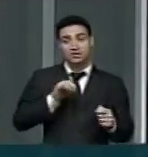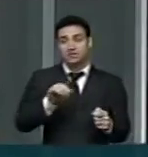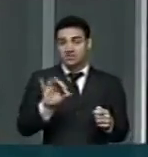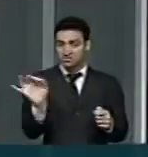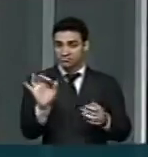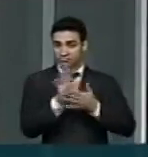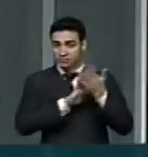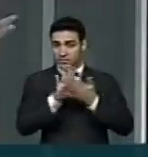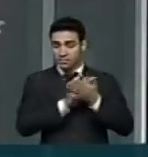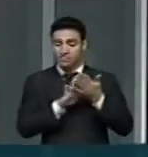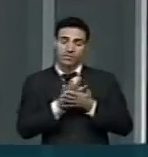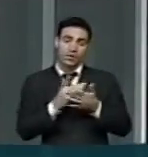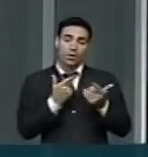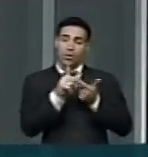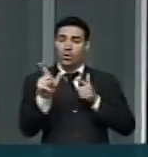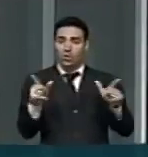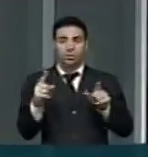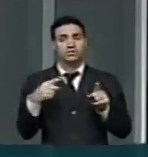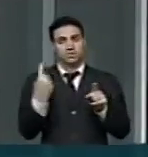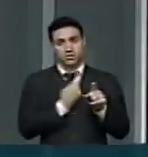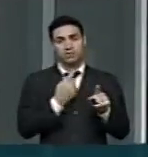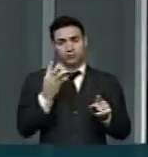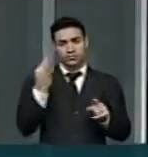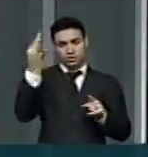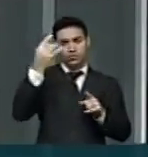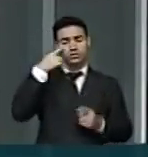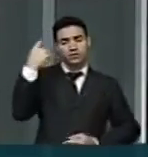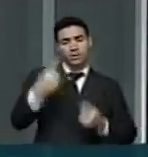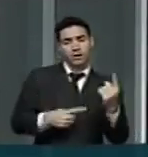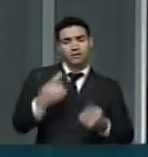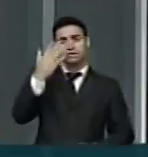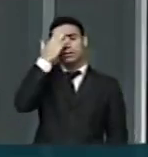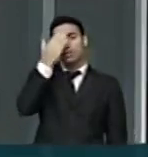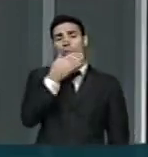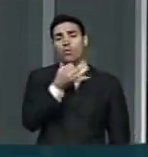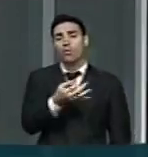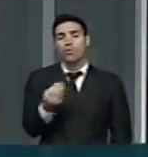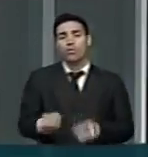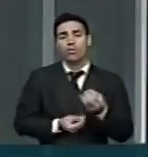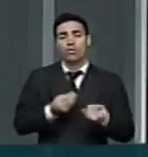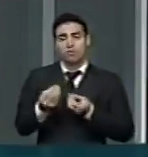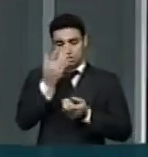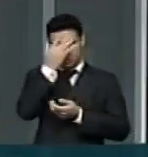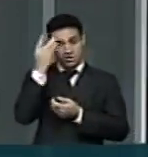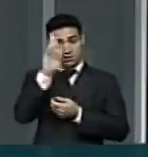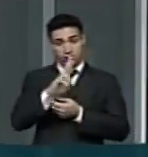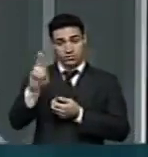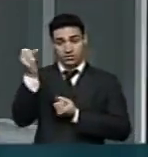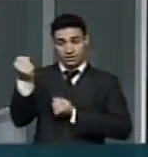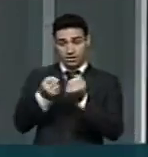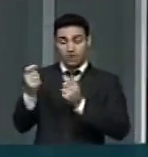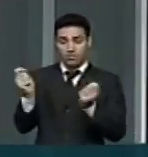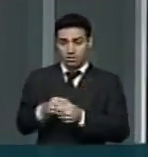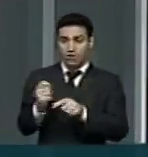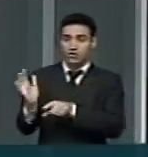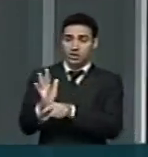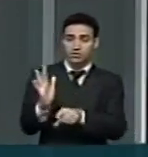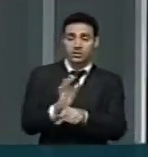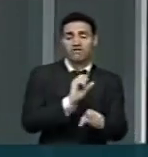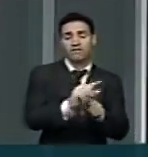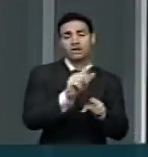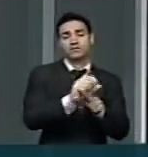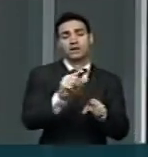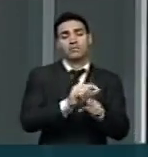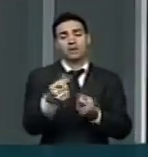formas também que a gente pode debater futuramente sobre como o usuário do automóvel pode contribuir com o financiamento do